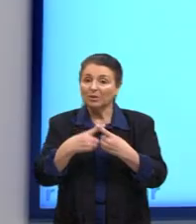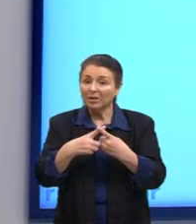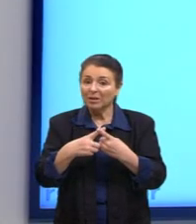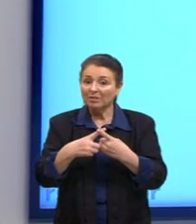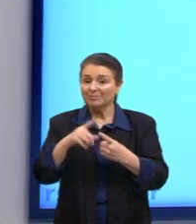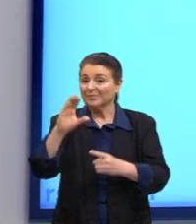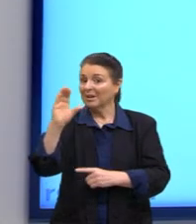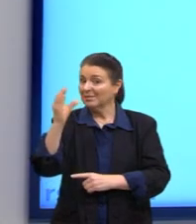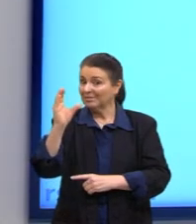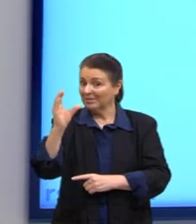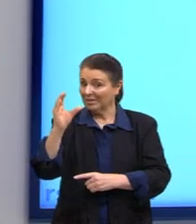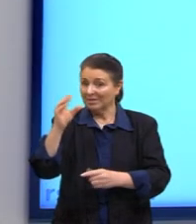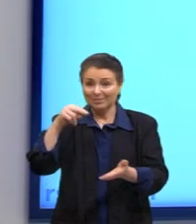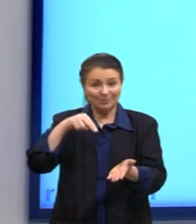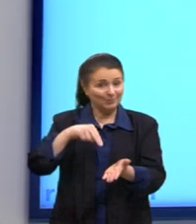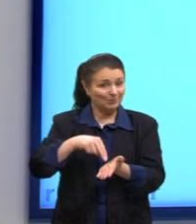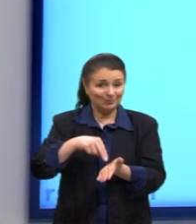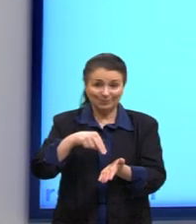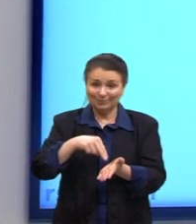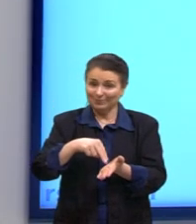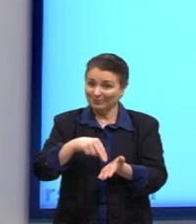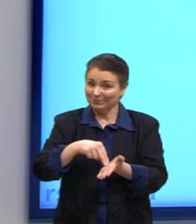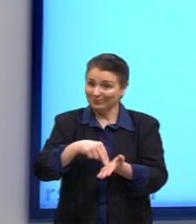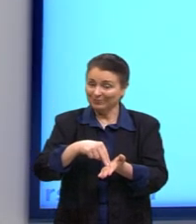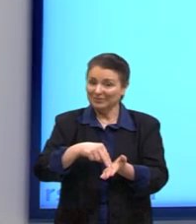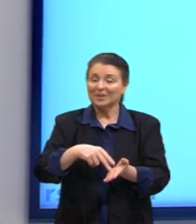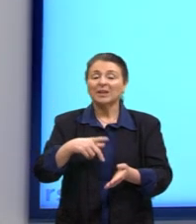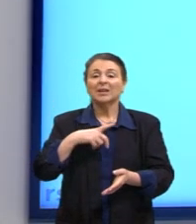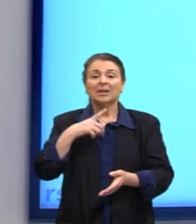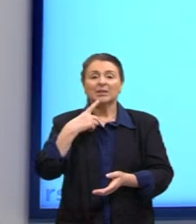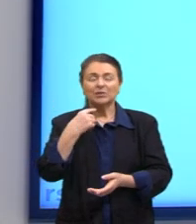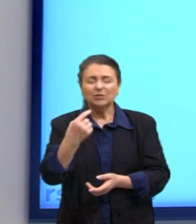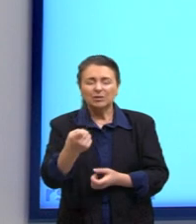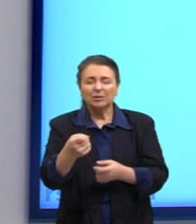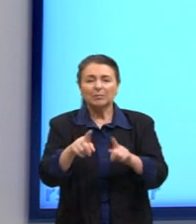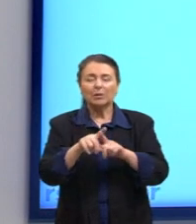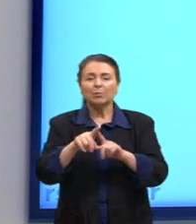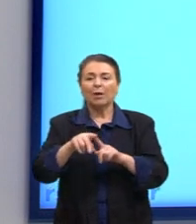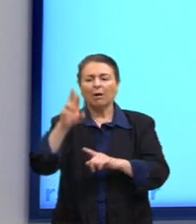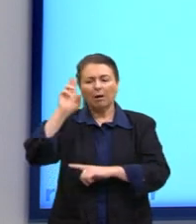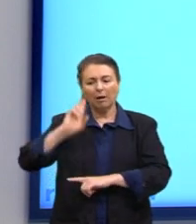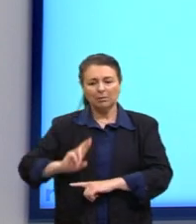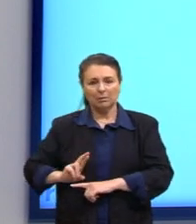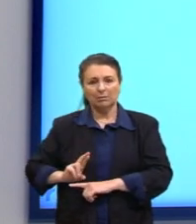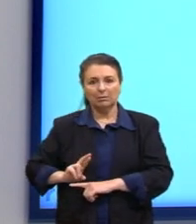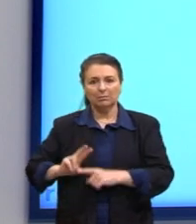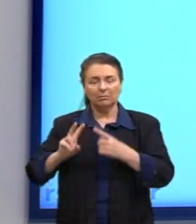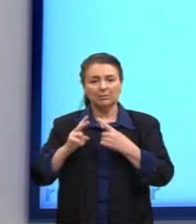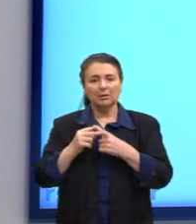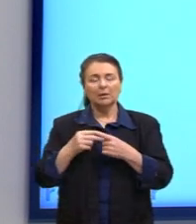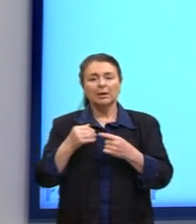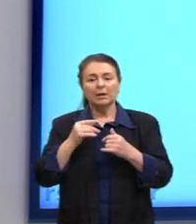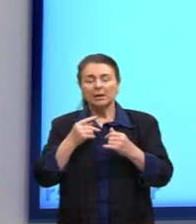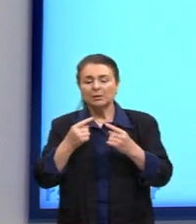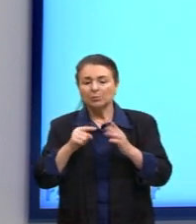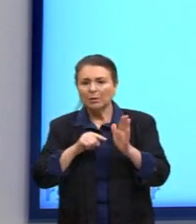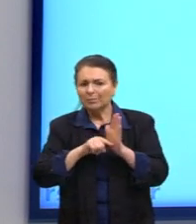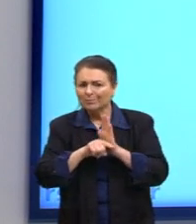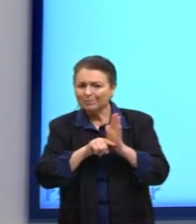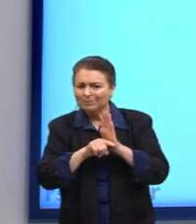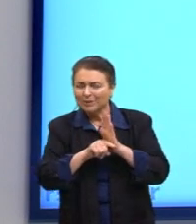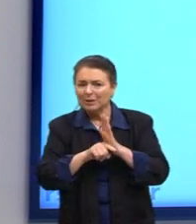ciência também, ela vira uma razão instrumental. Isso aqui é muito questionado, né, principalmente pela escola de Frankfurt.